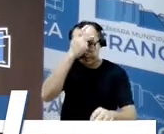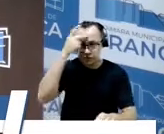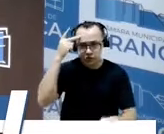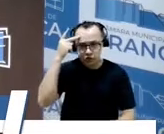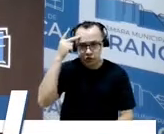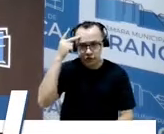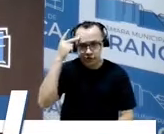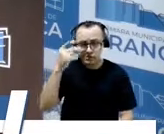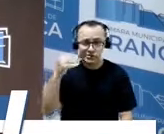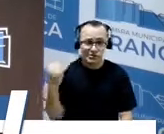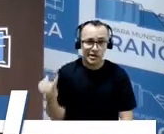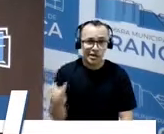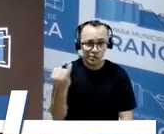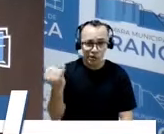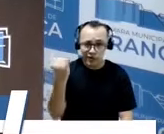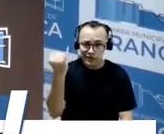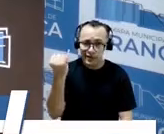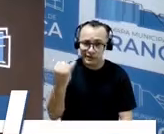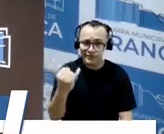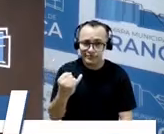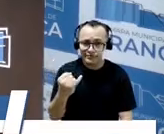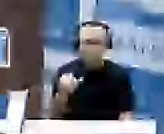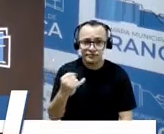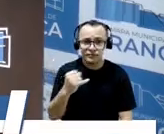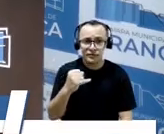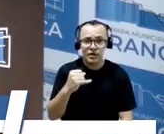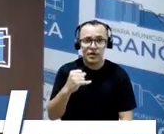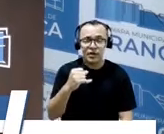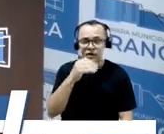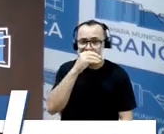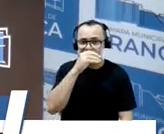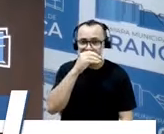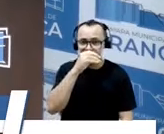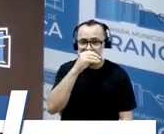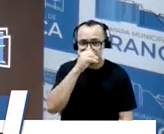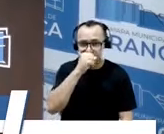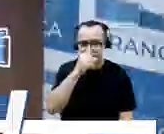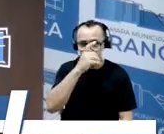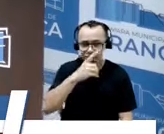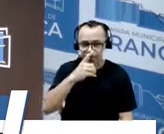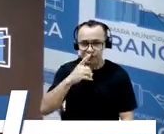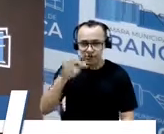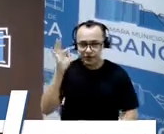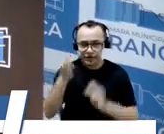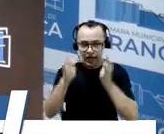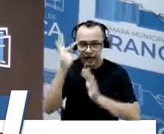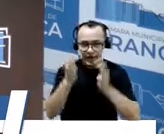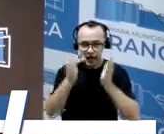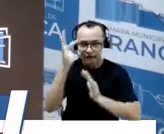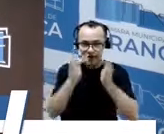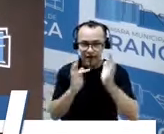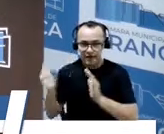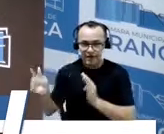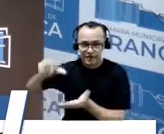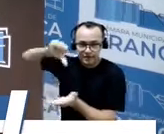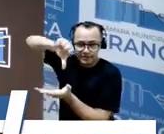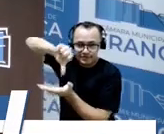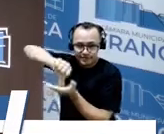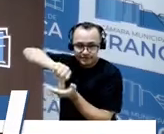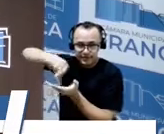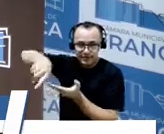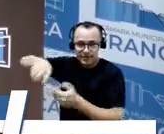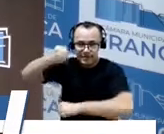aqui que no final de semana de carnaval, na sede da renovação carismática católica daqui da Diocese de Franca,